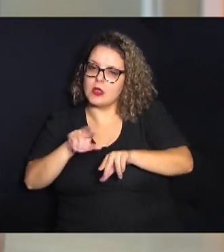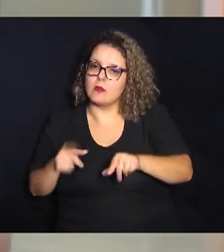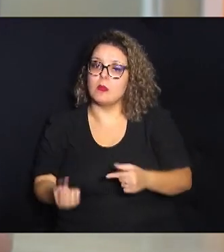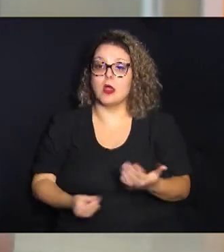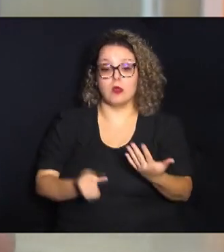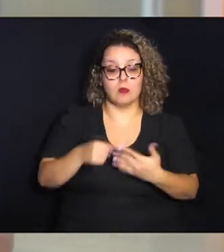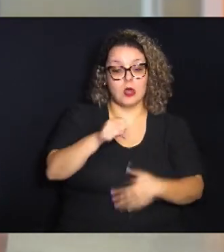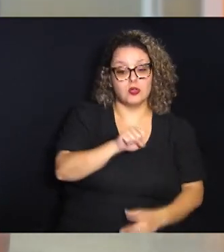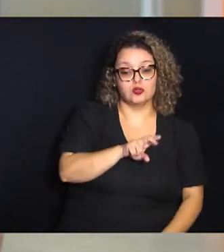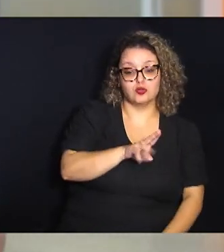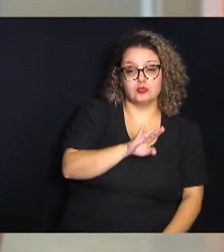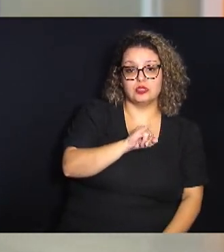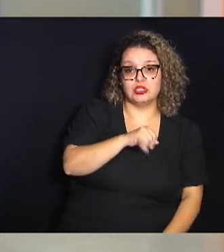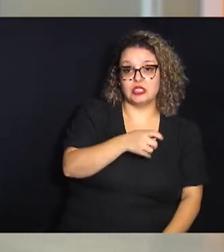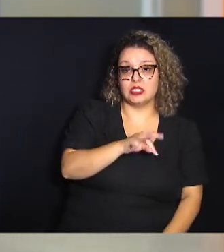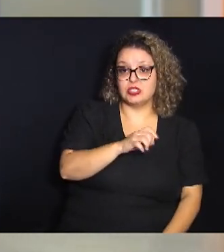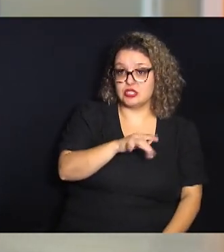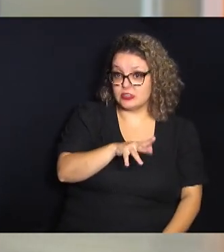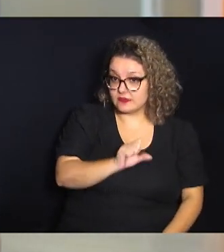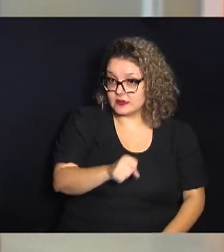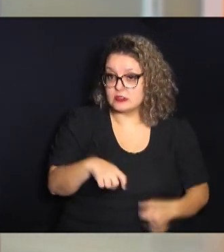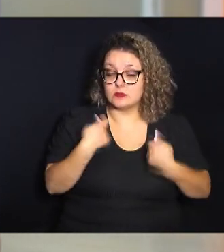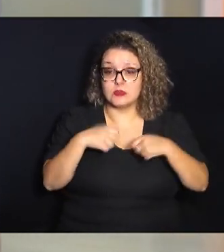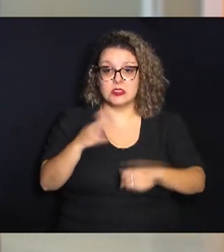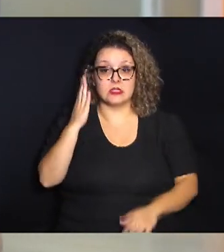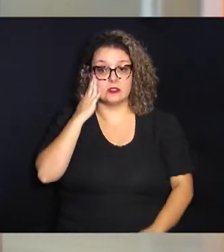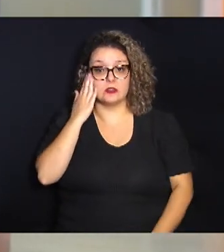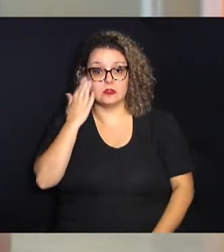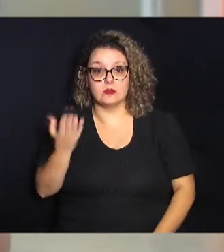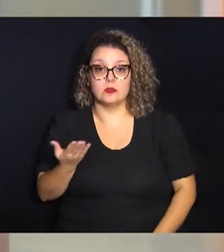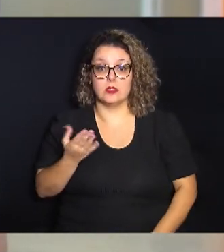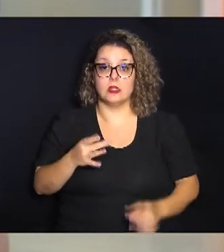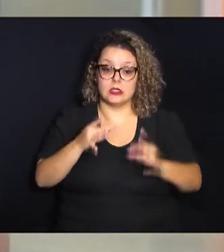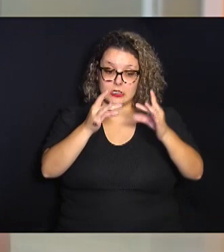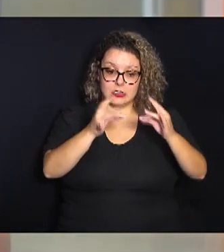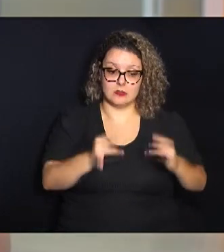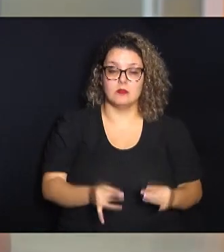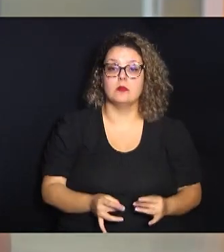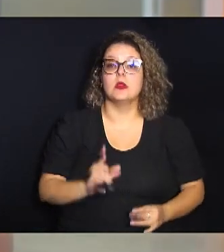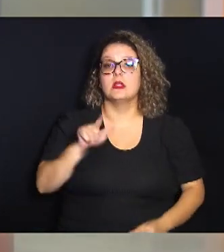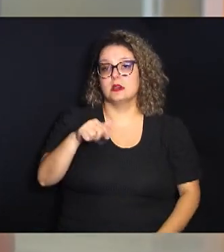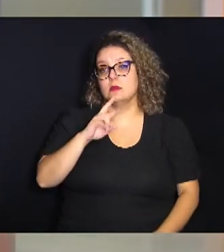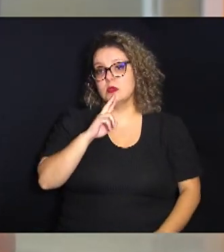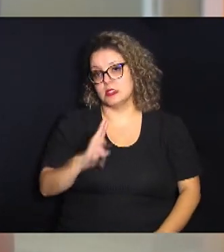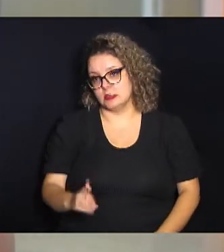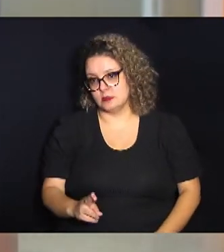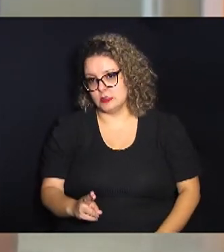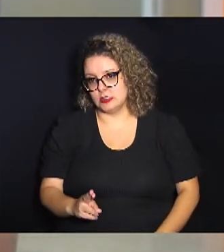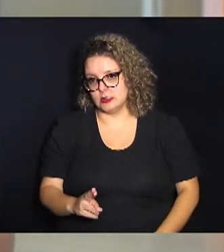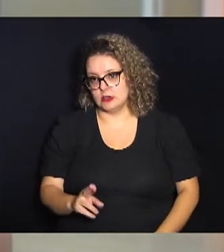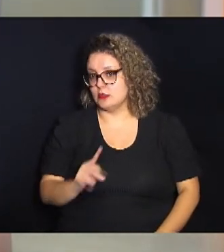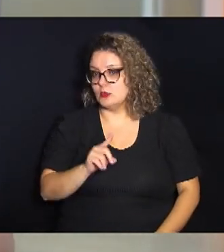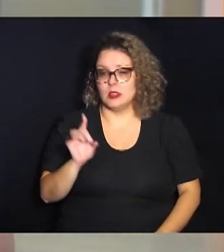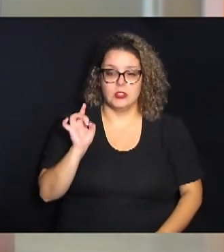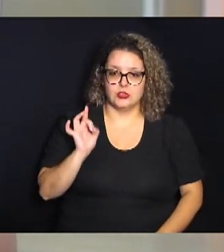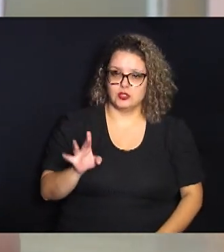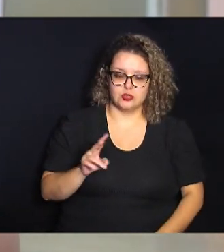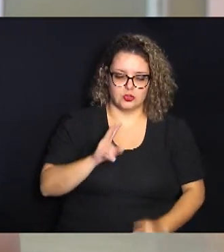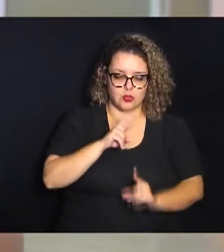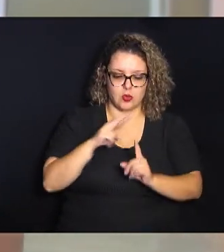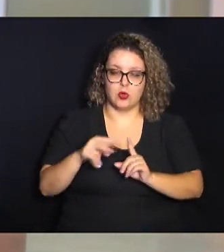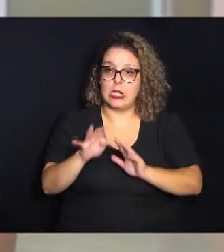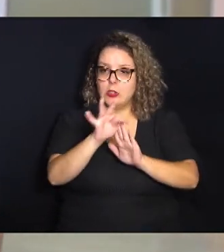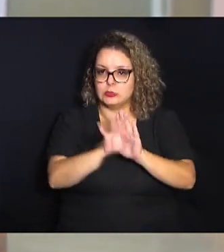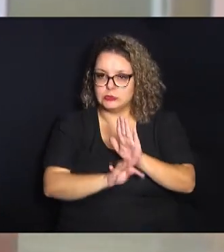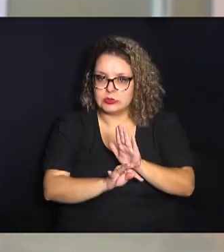subjetivas que a gente precisa entender no enunciado para daí responder a questão então não é apenas olhar para o texto